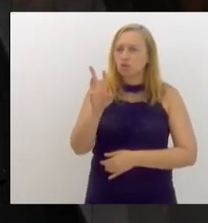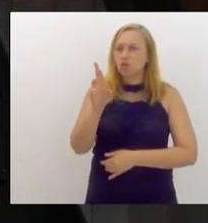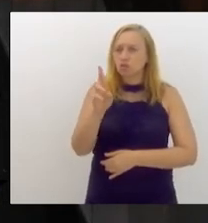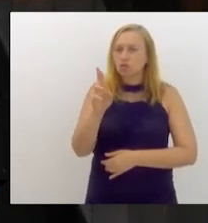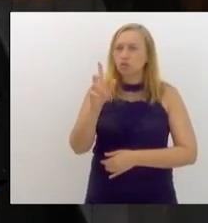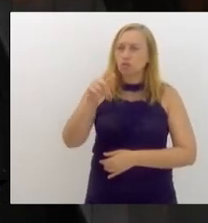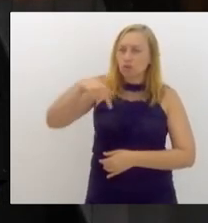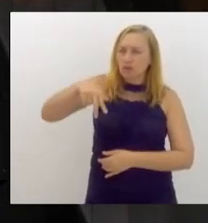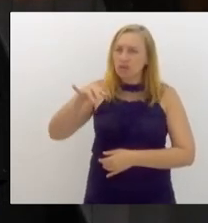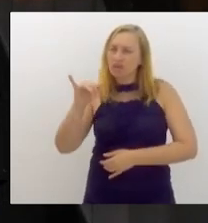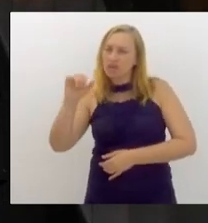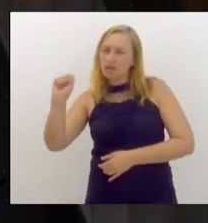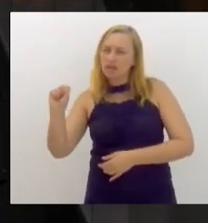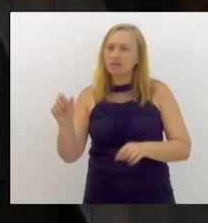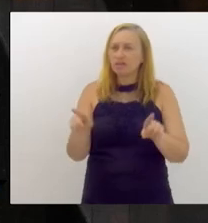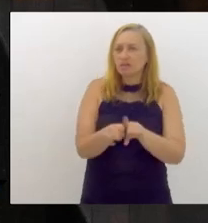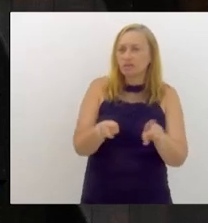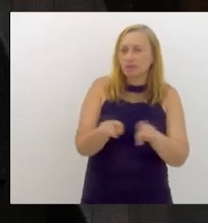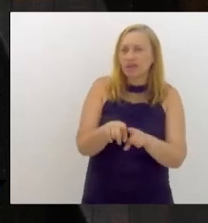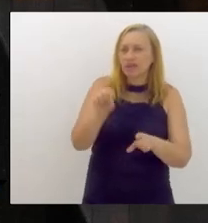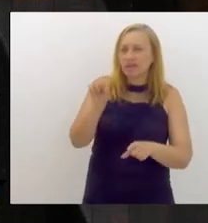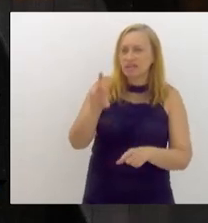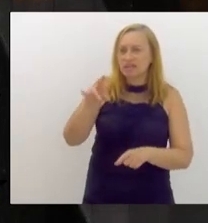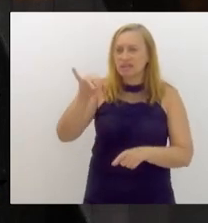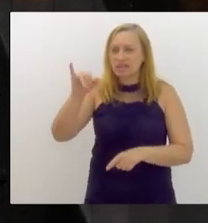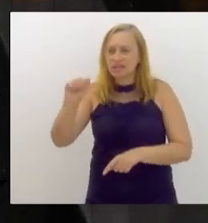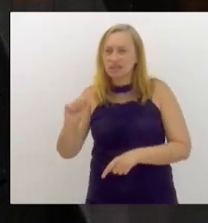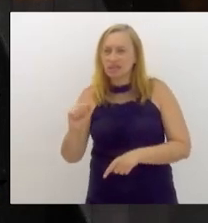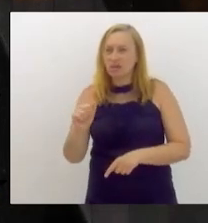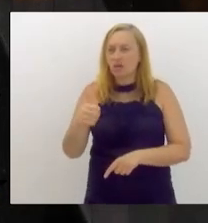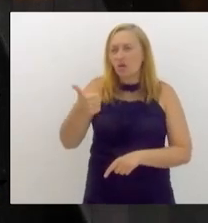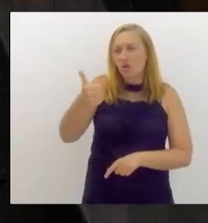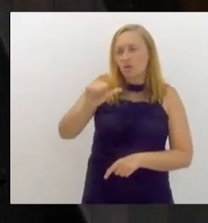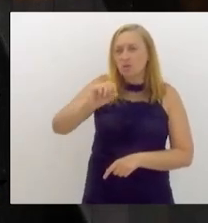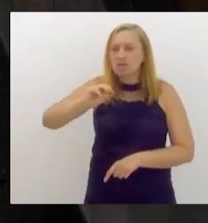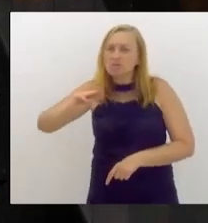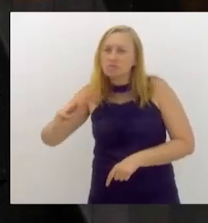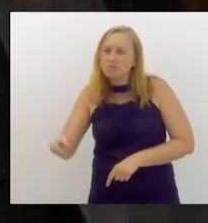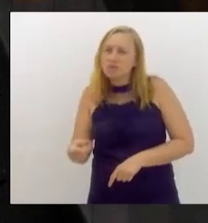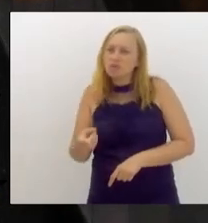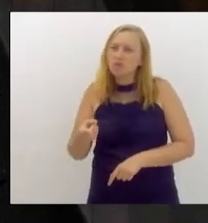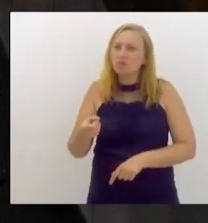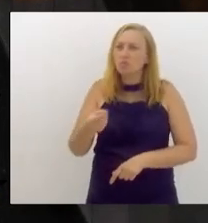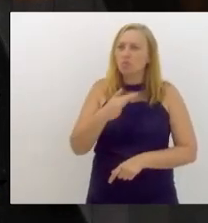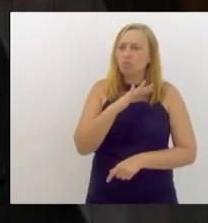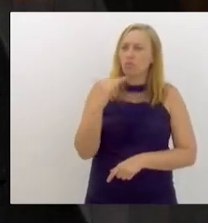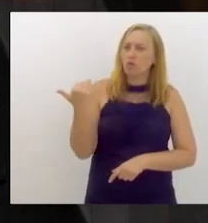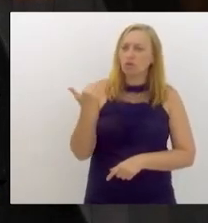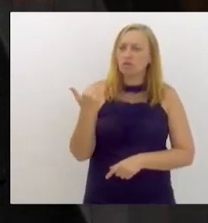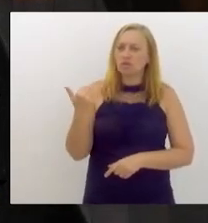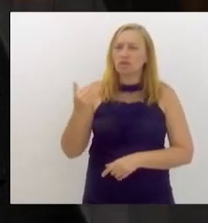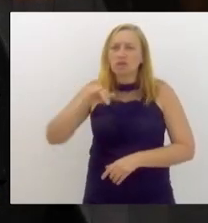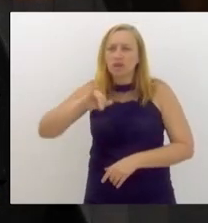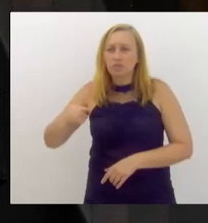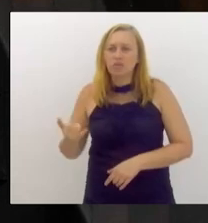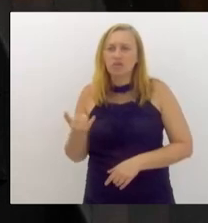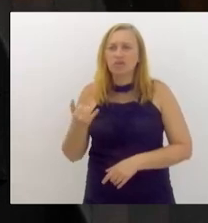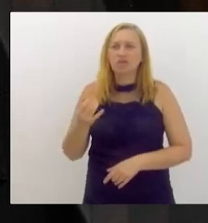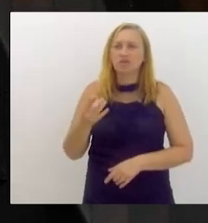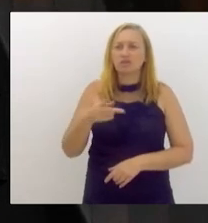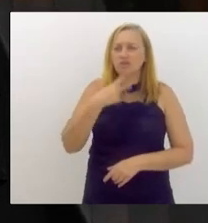mortos. E aproveitando a deixa do eminente deputado,